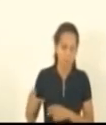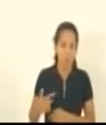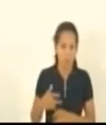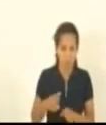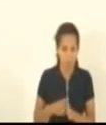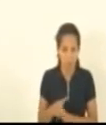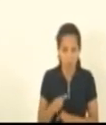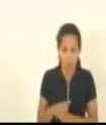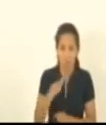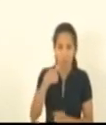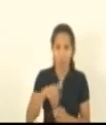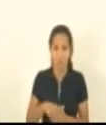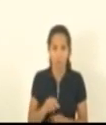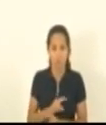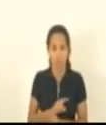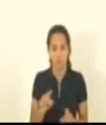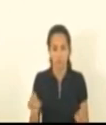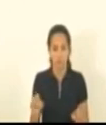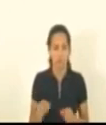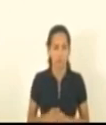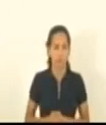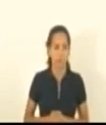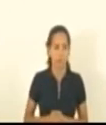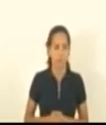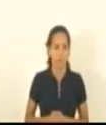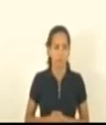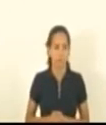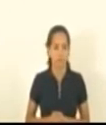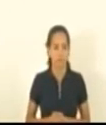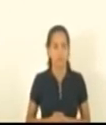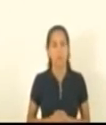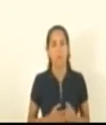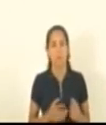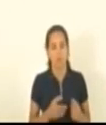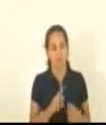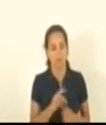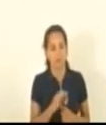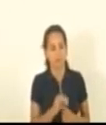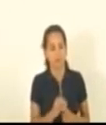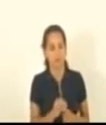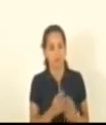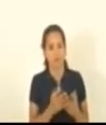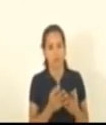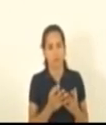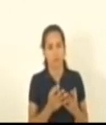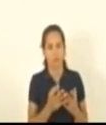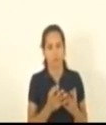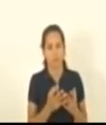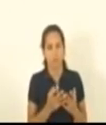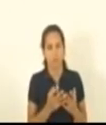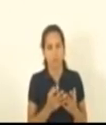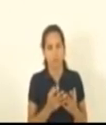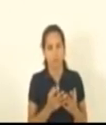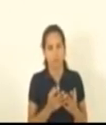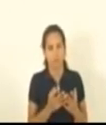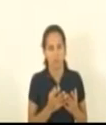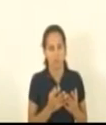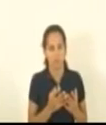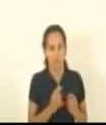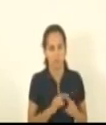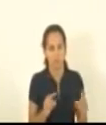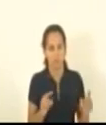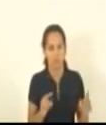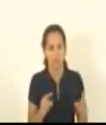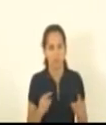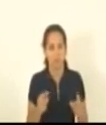e nós pela rejeição do veto quero aqui deixar claro que foi acordado com o